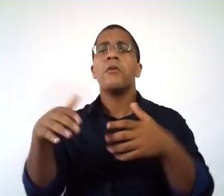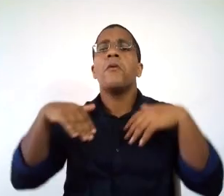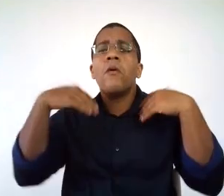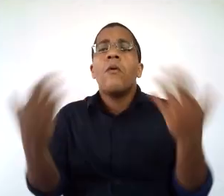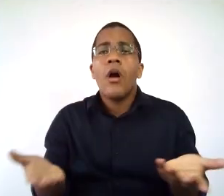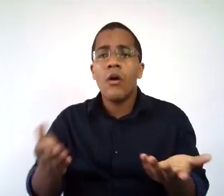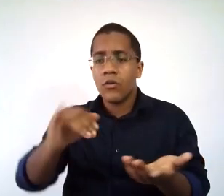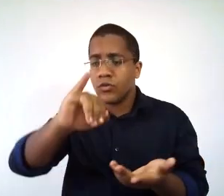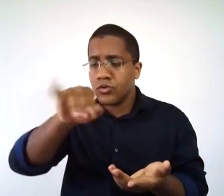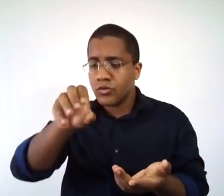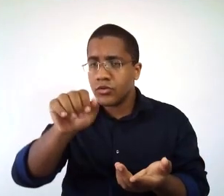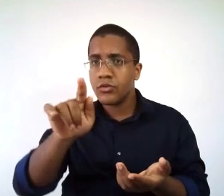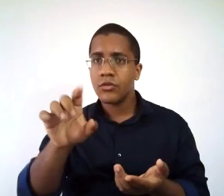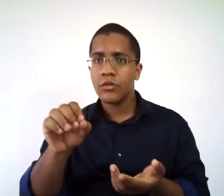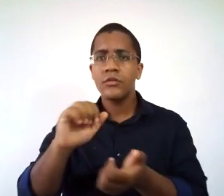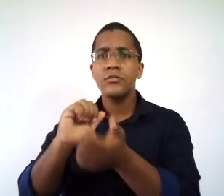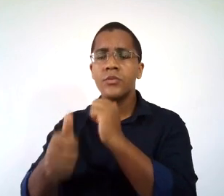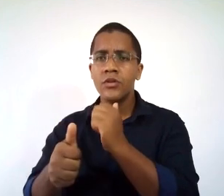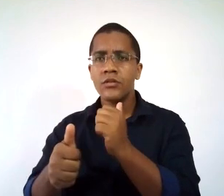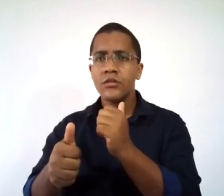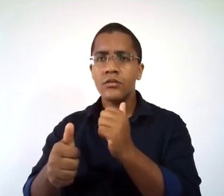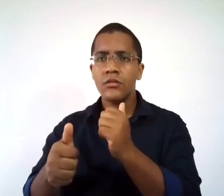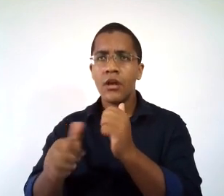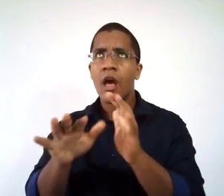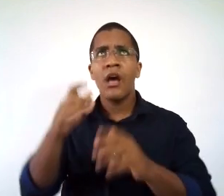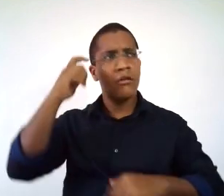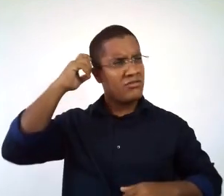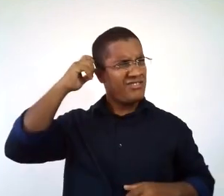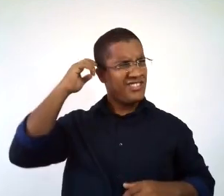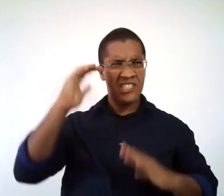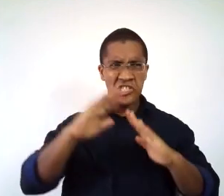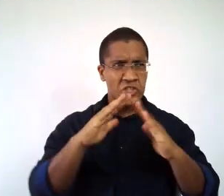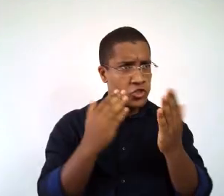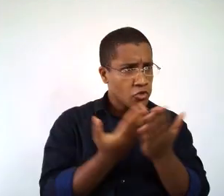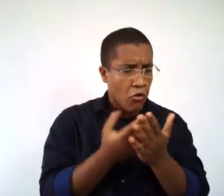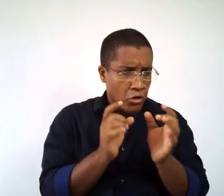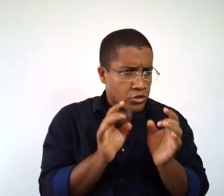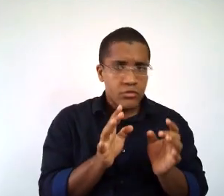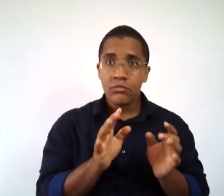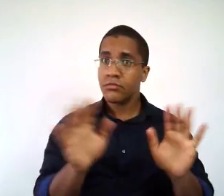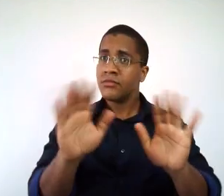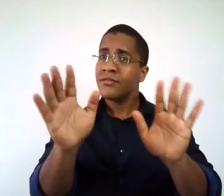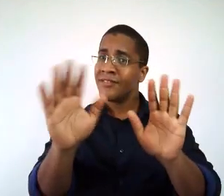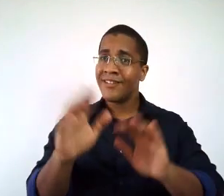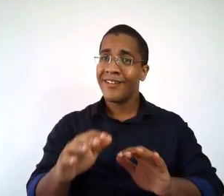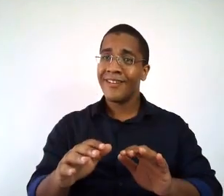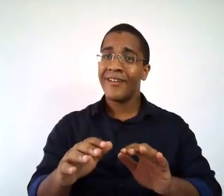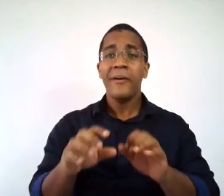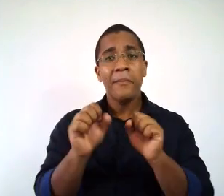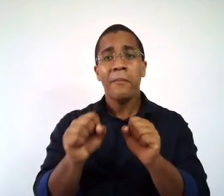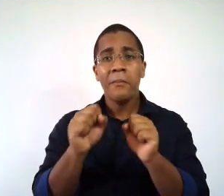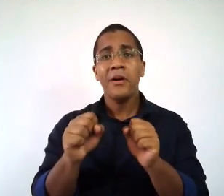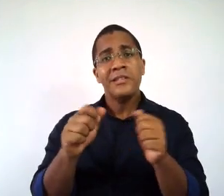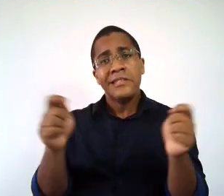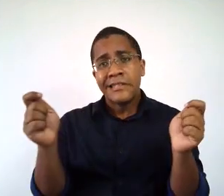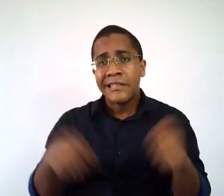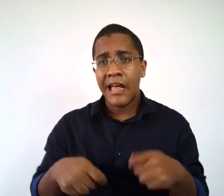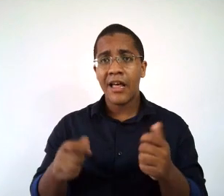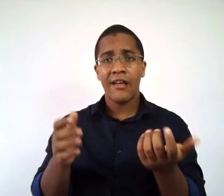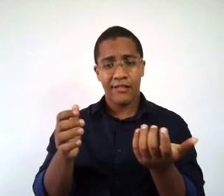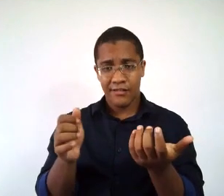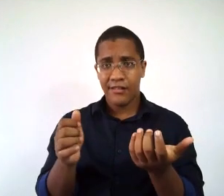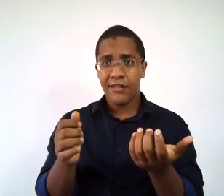na sua rua? Oxe, professora, eu achei que jogo esportivo a gente só praticasse na escola. Não.